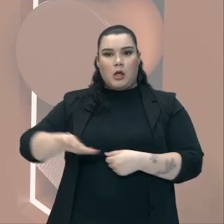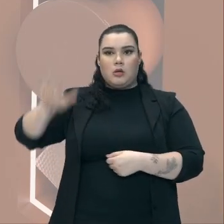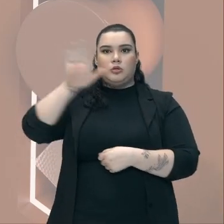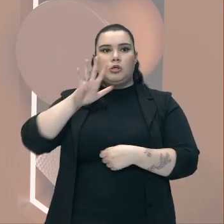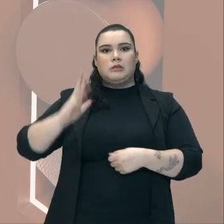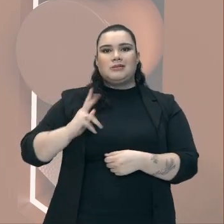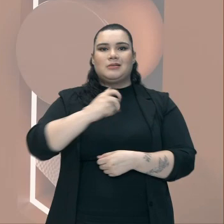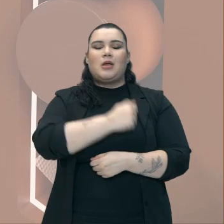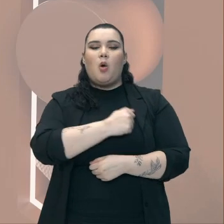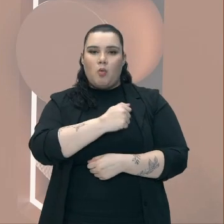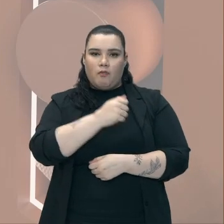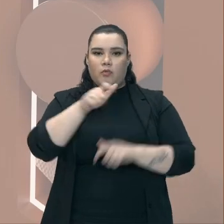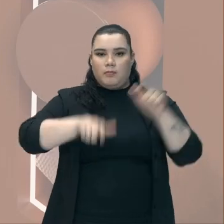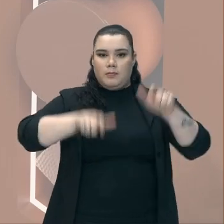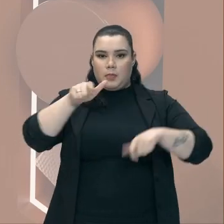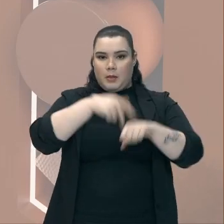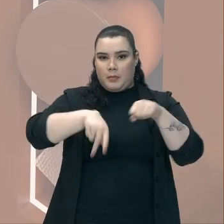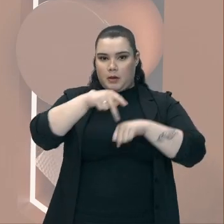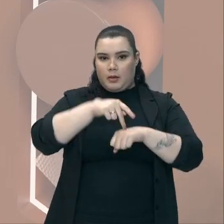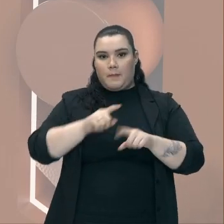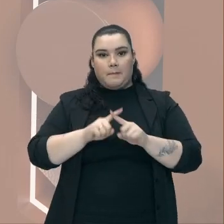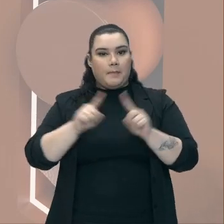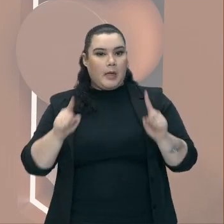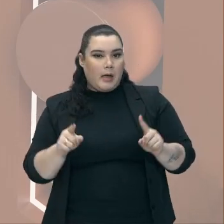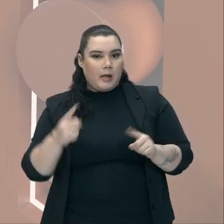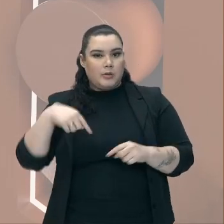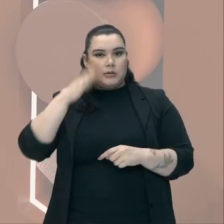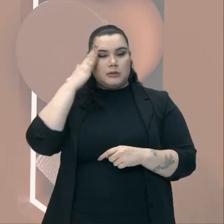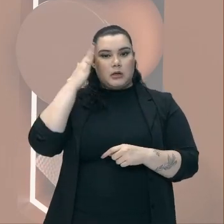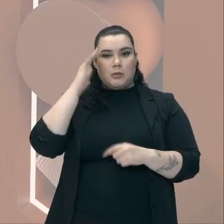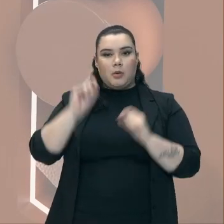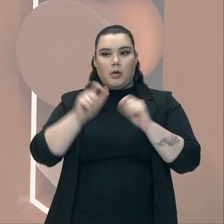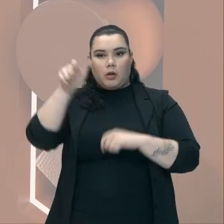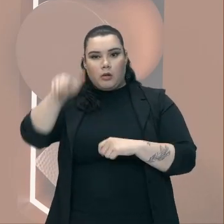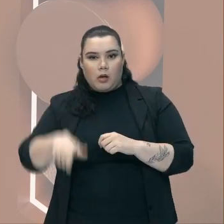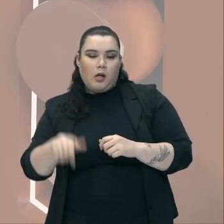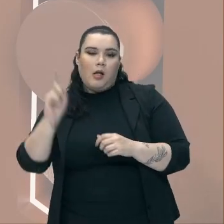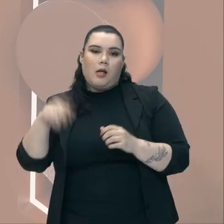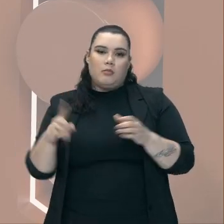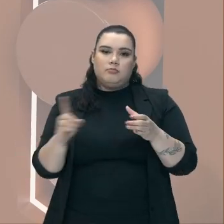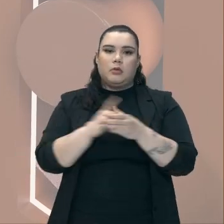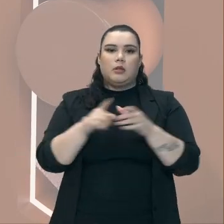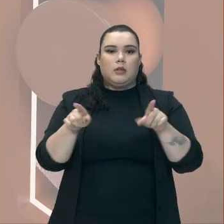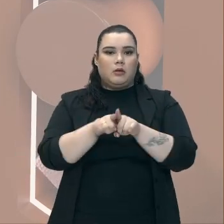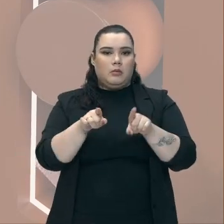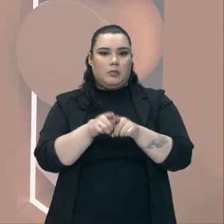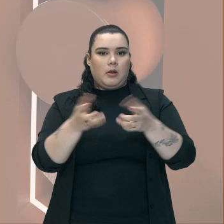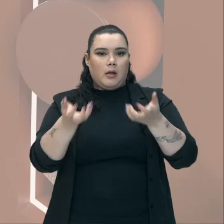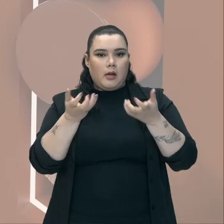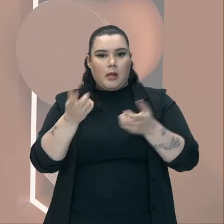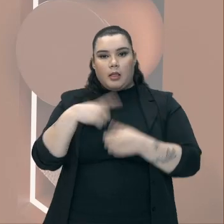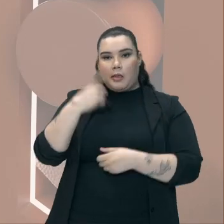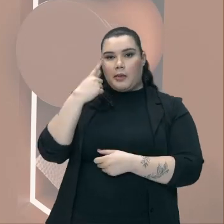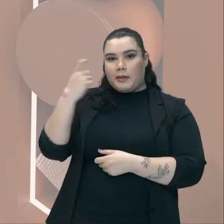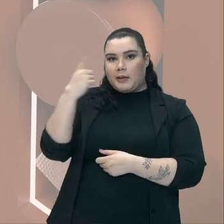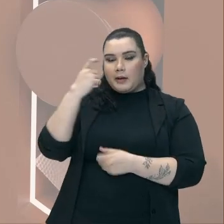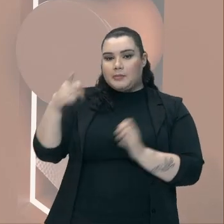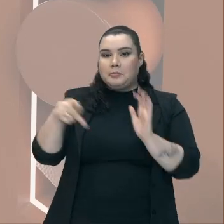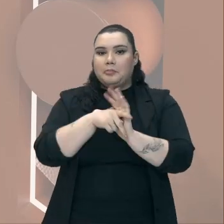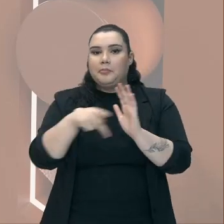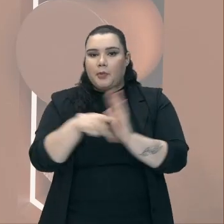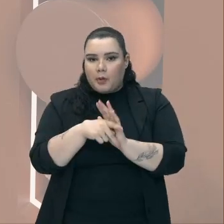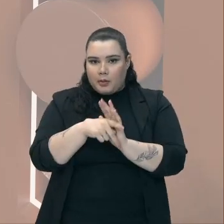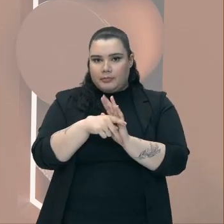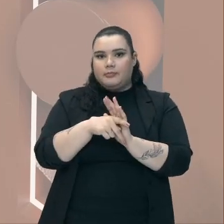pátria Mas a gente vê Que ele era Apenas um indivíduo Que também Buscava os seus Interesses pessoais Ali